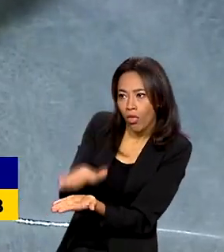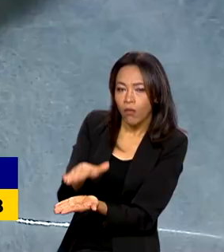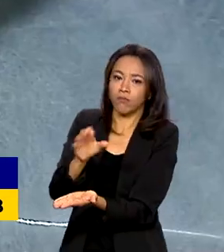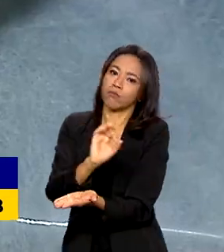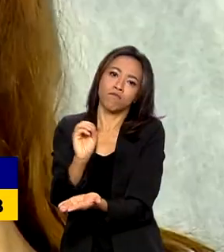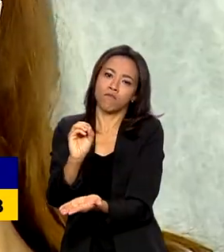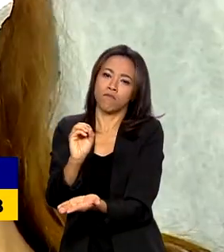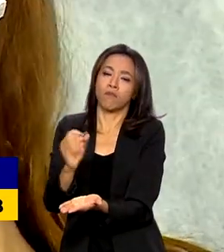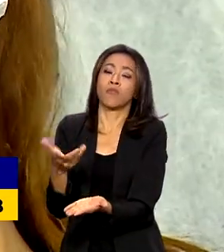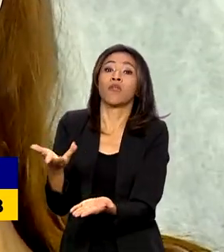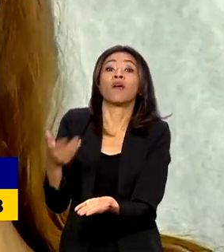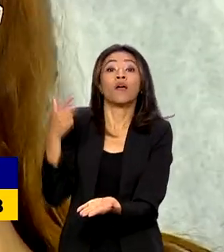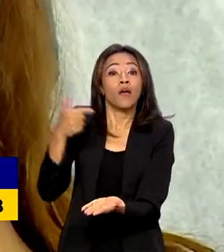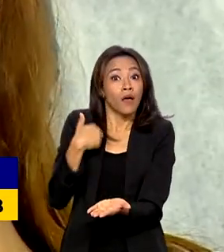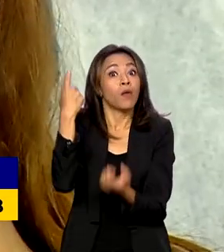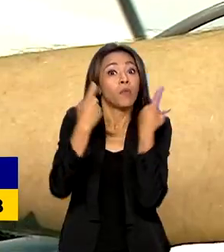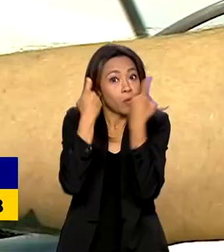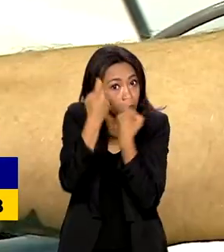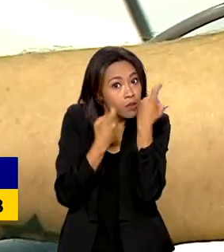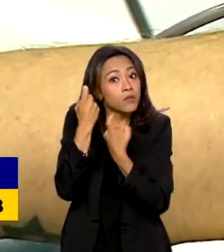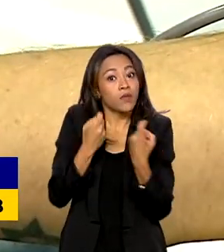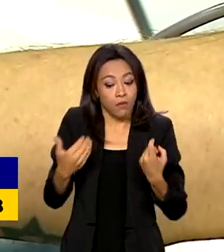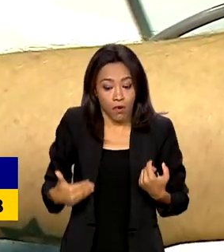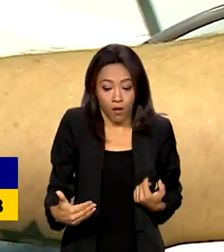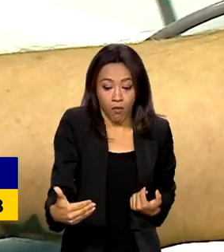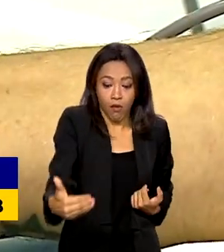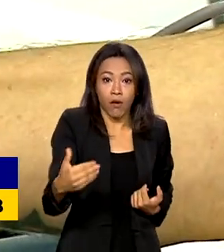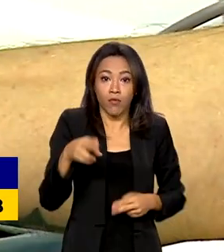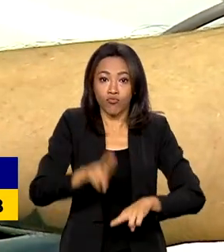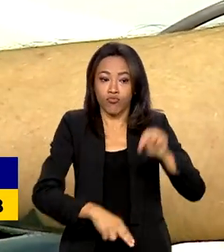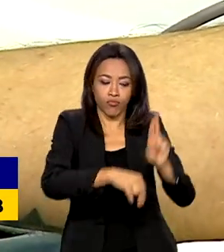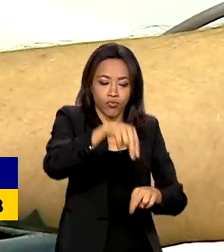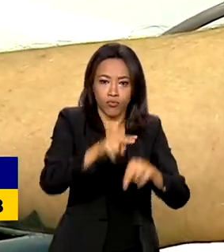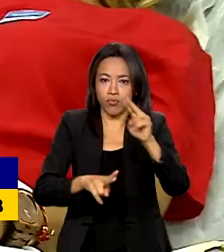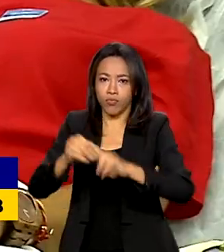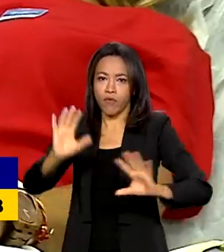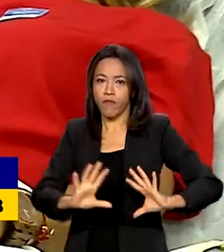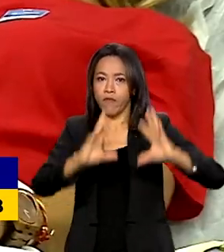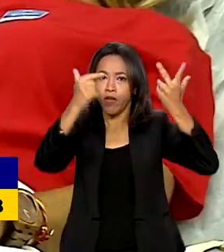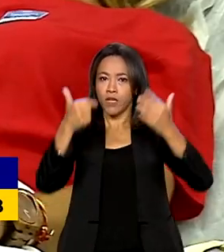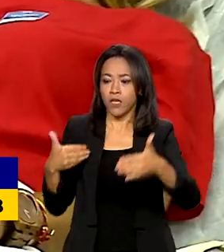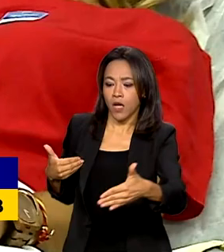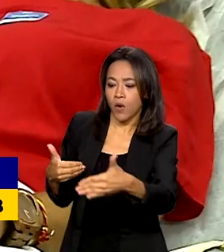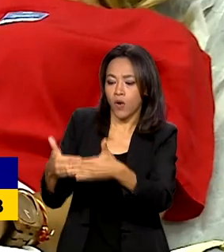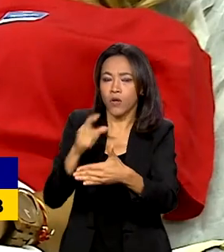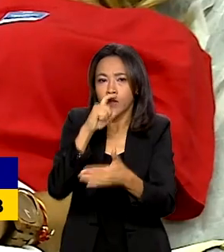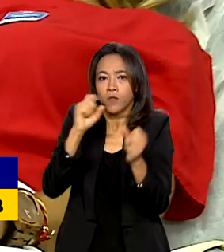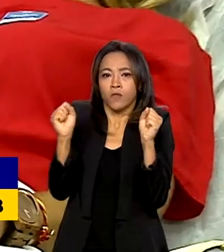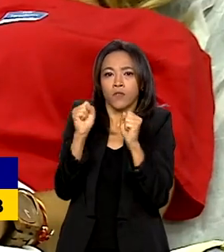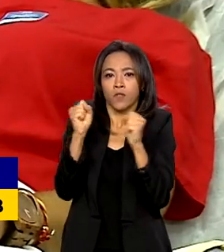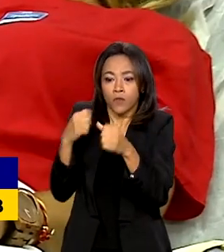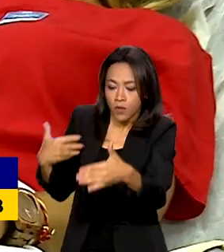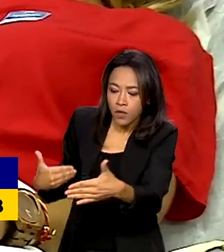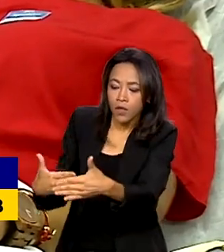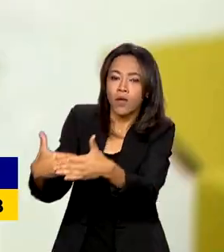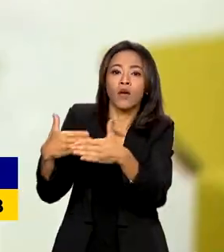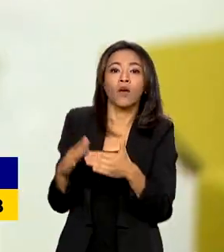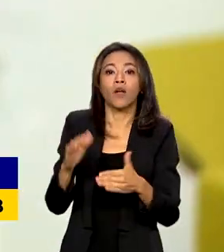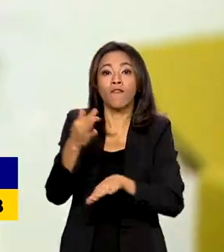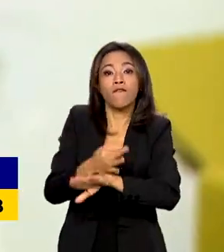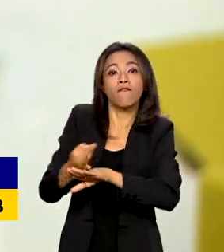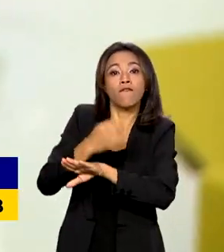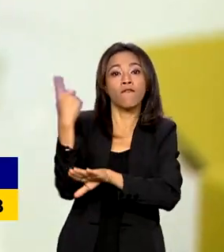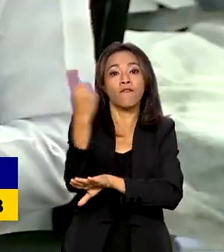A preocupação é ainda maior agora. Com as festas juninas e a chegada do frio e das férias escolares, o